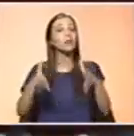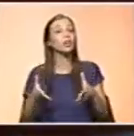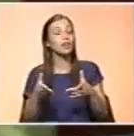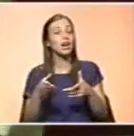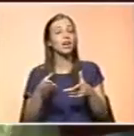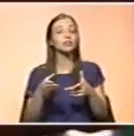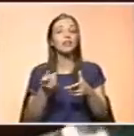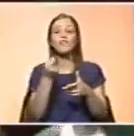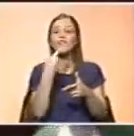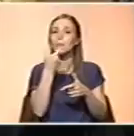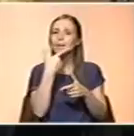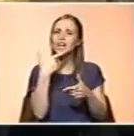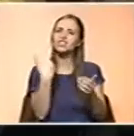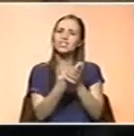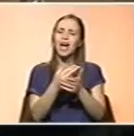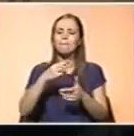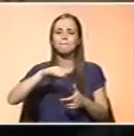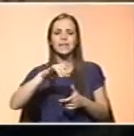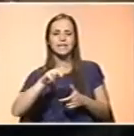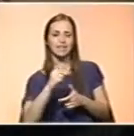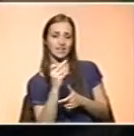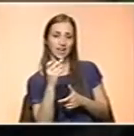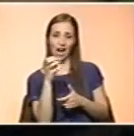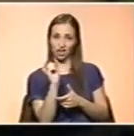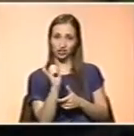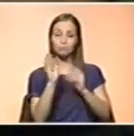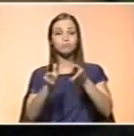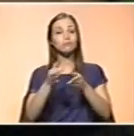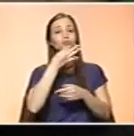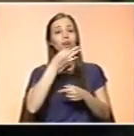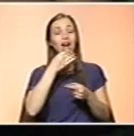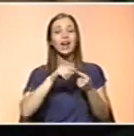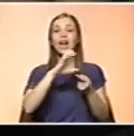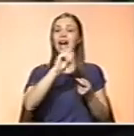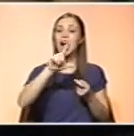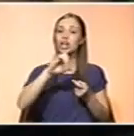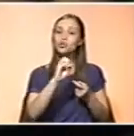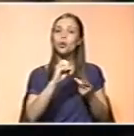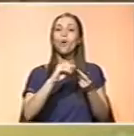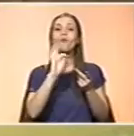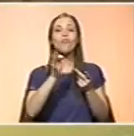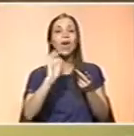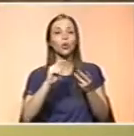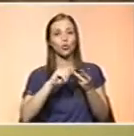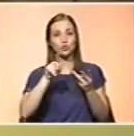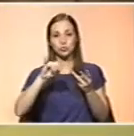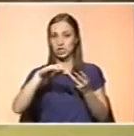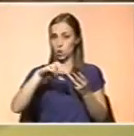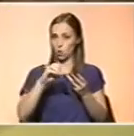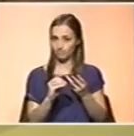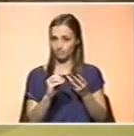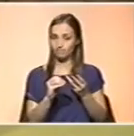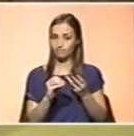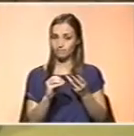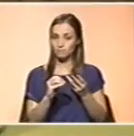trazem também minerais à mistura, não podemos deixar de falar do cálcio, do ferro e do zinco. Apostar no primeiro